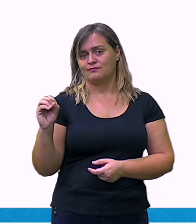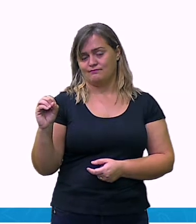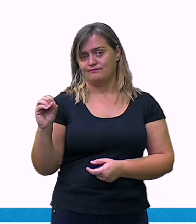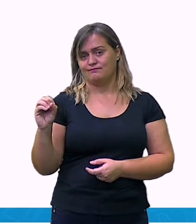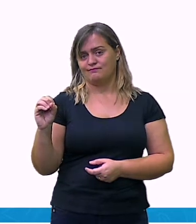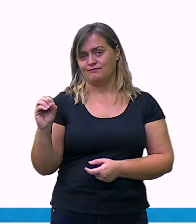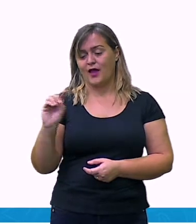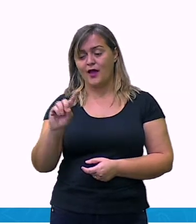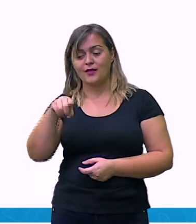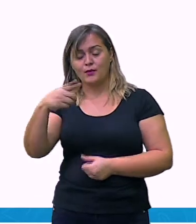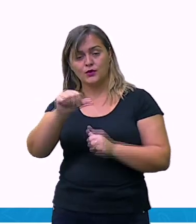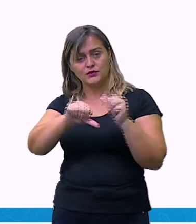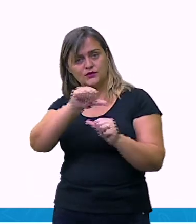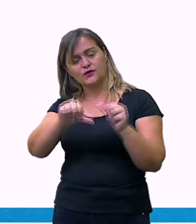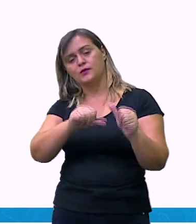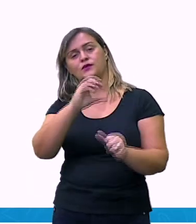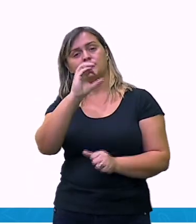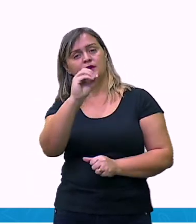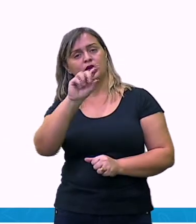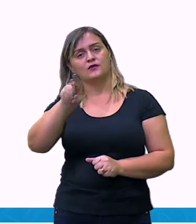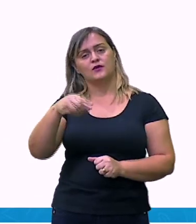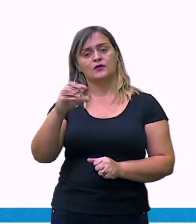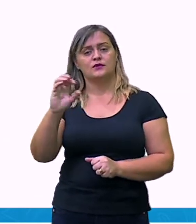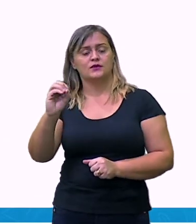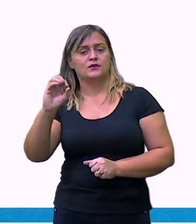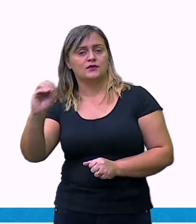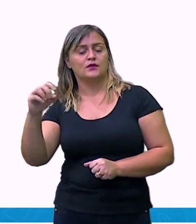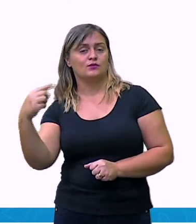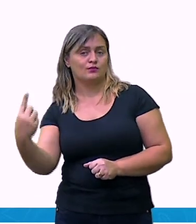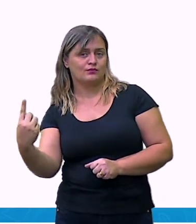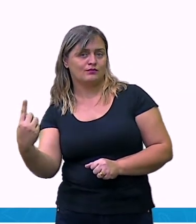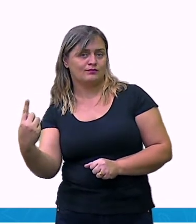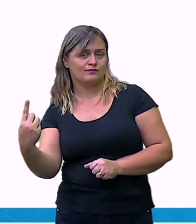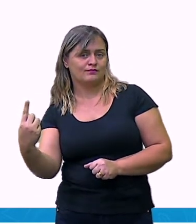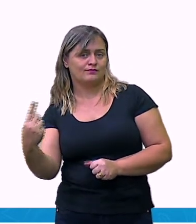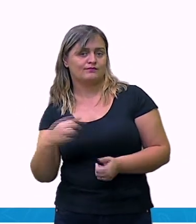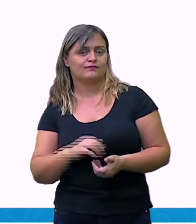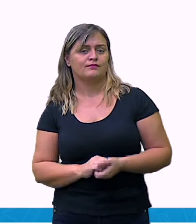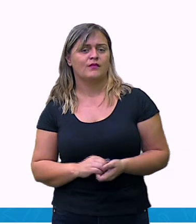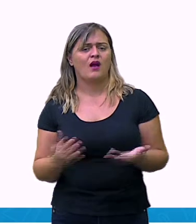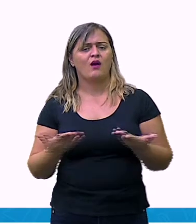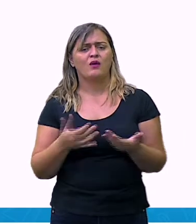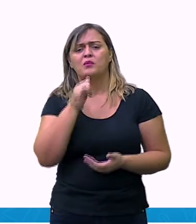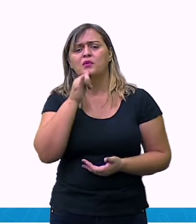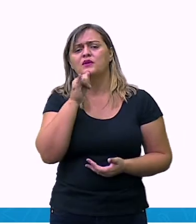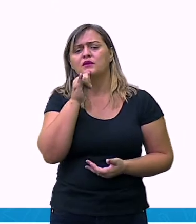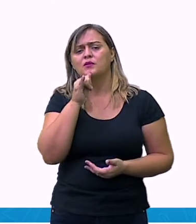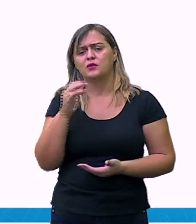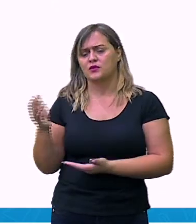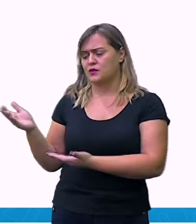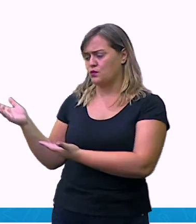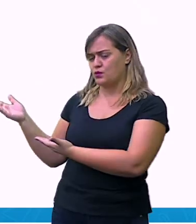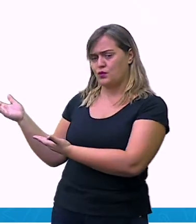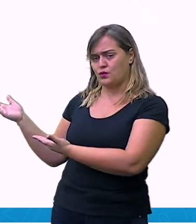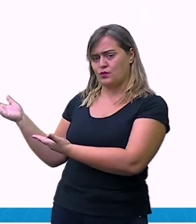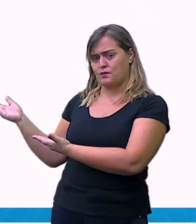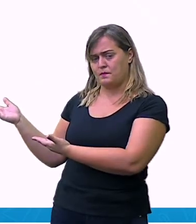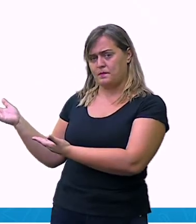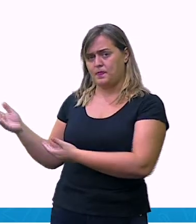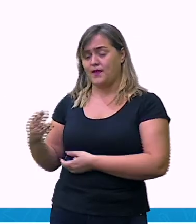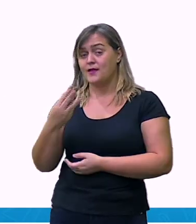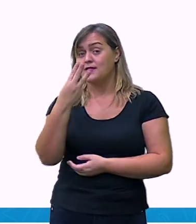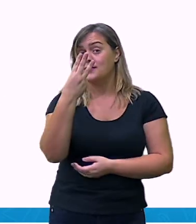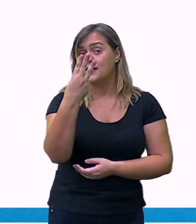Tá? 3 centésimos agora. 3 centésimos é 3 vezes 1 centésimo.